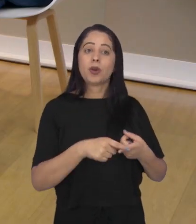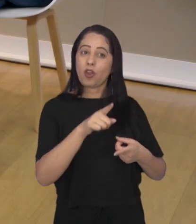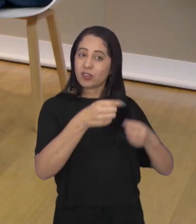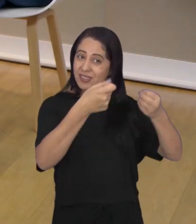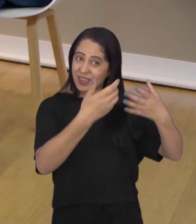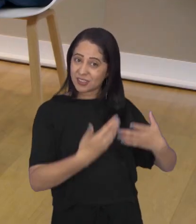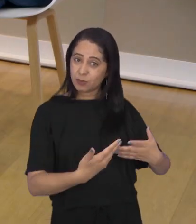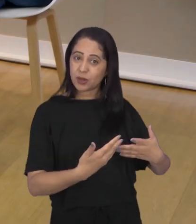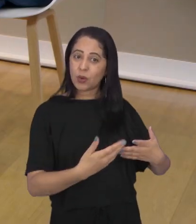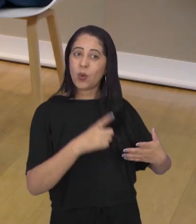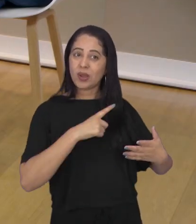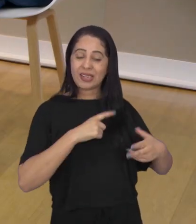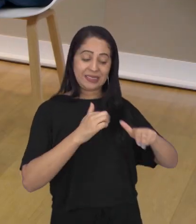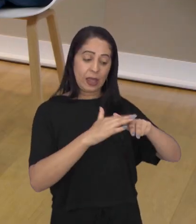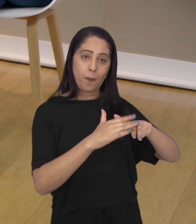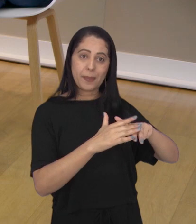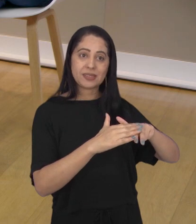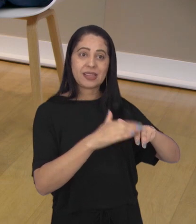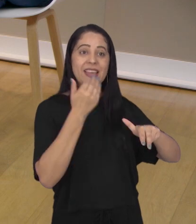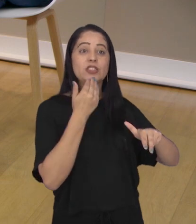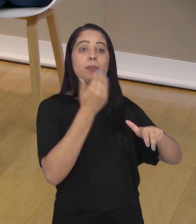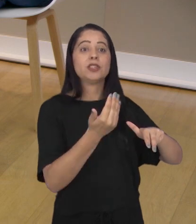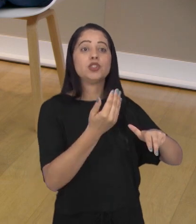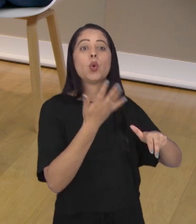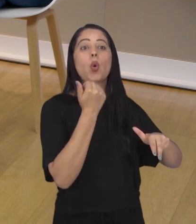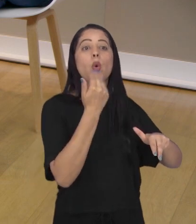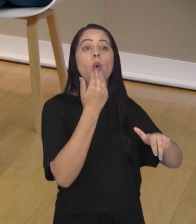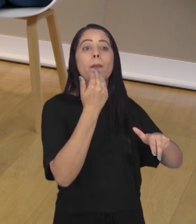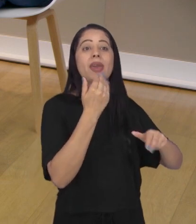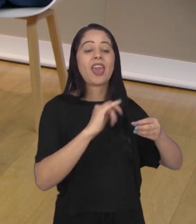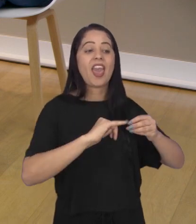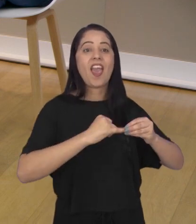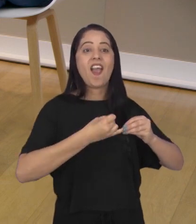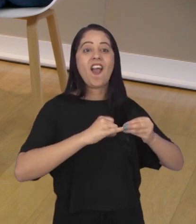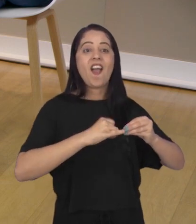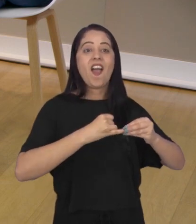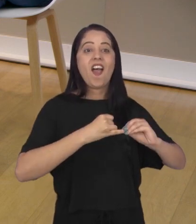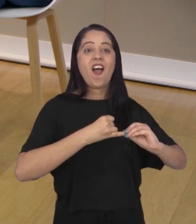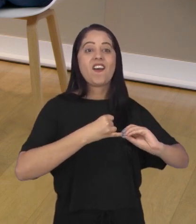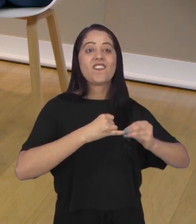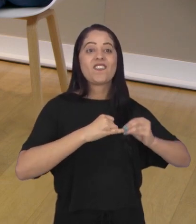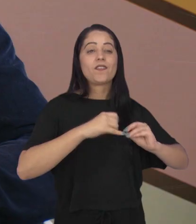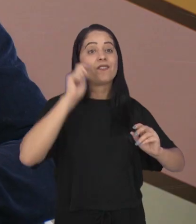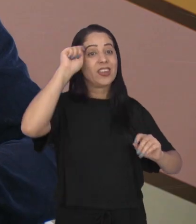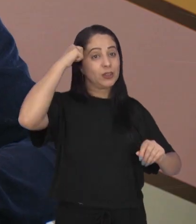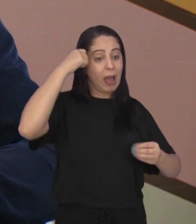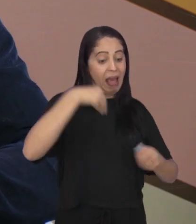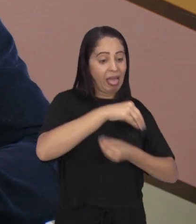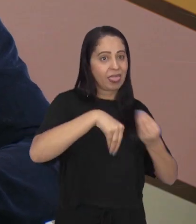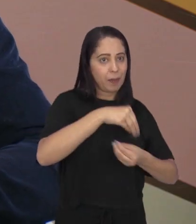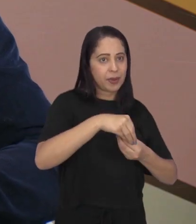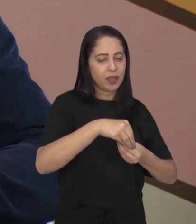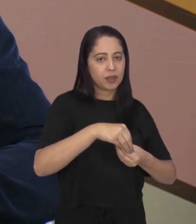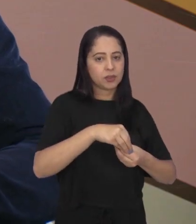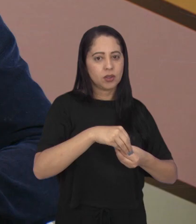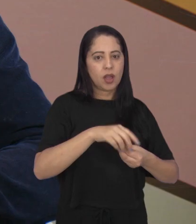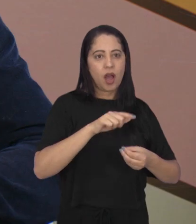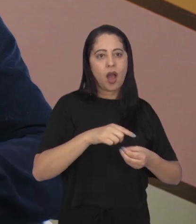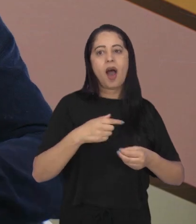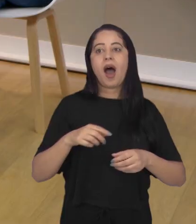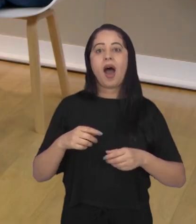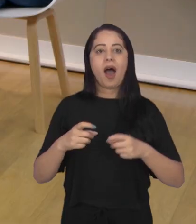Porque você contou nos bastidores que teve um paciente paliativo que pediu para comer feijoada. Isso. E vocês conversaram com os nutricionistas.